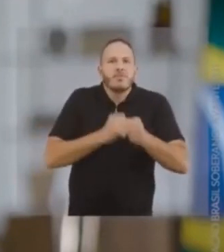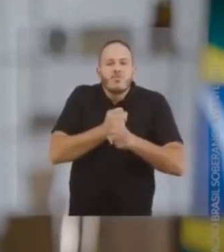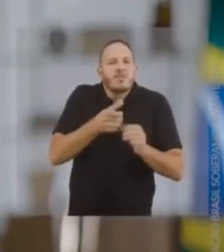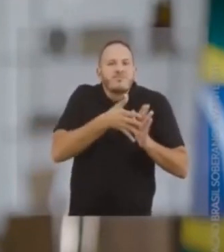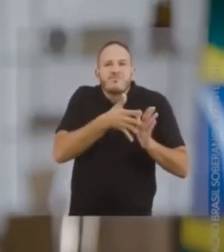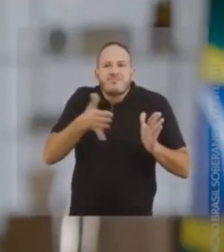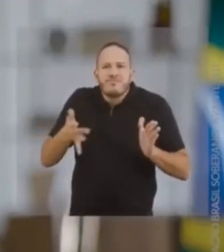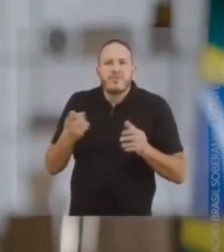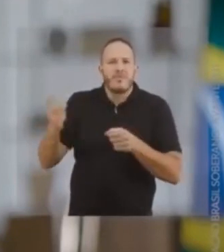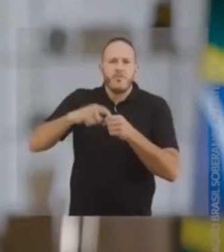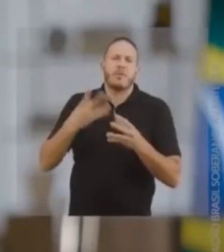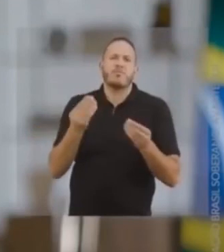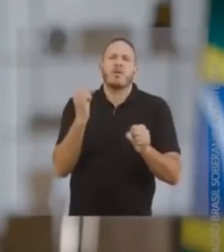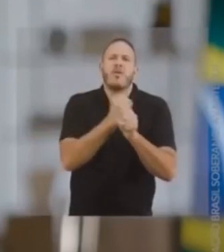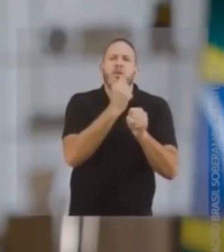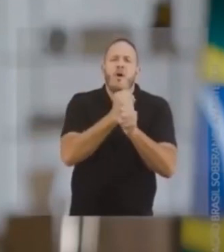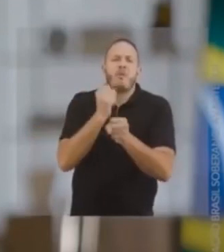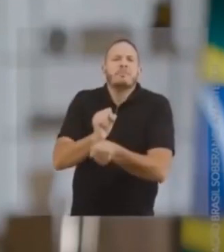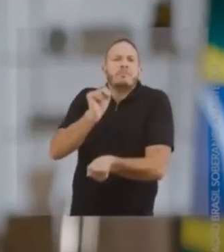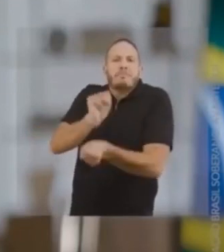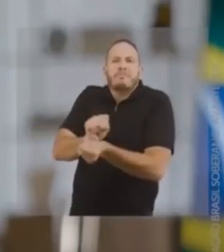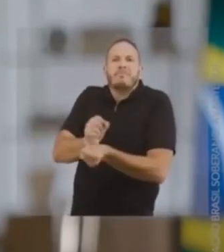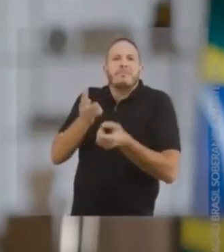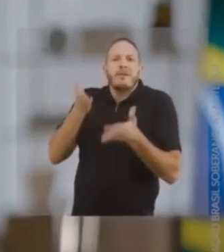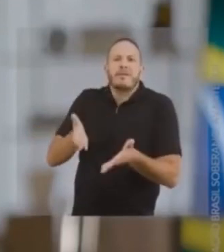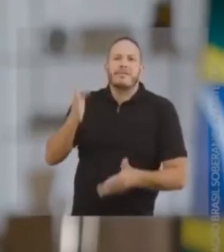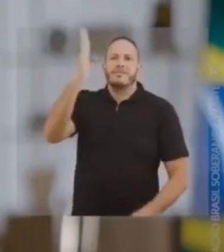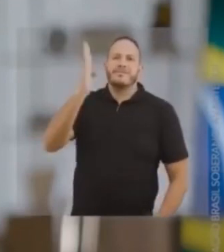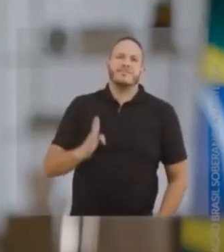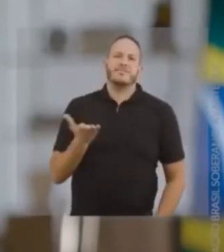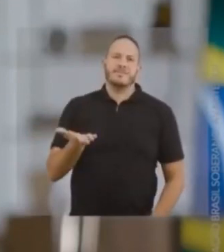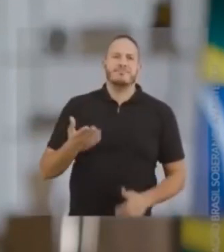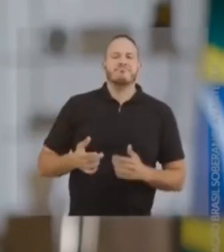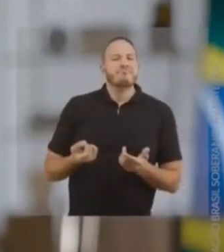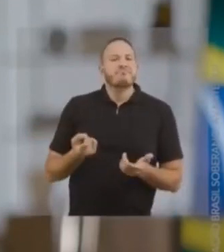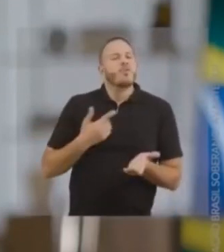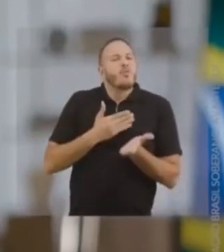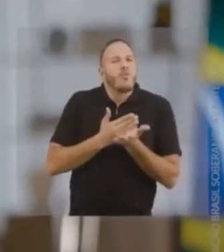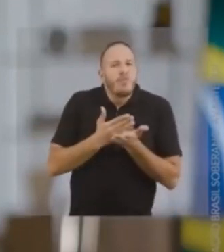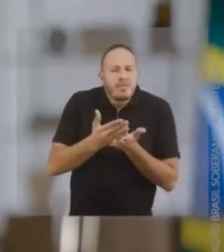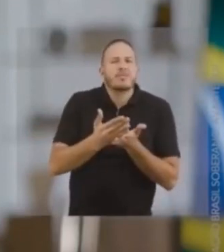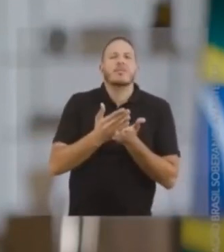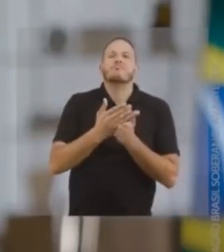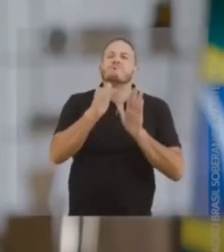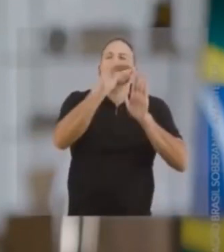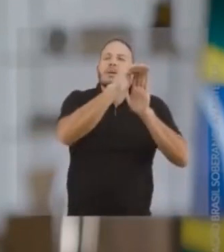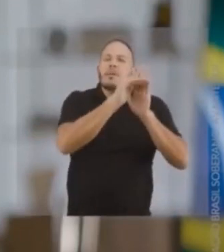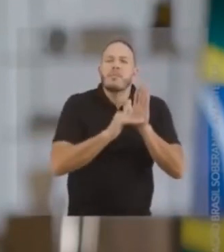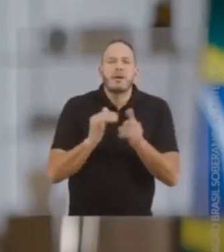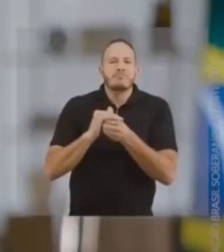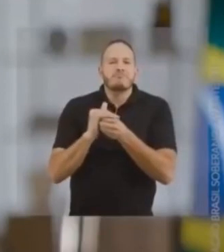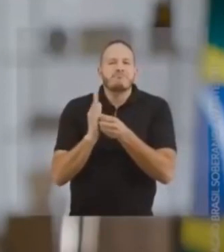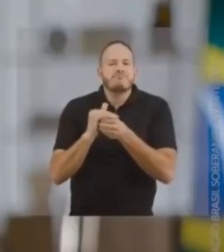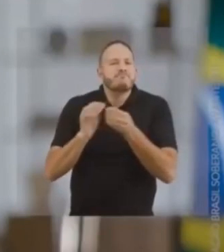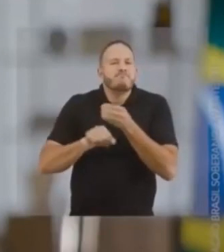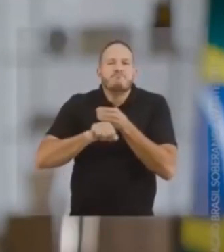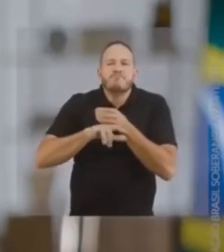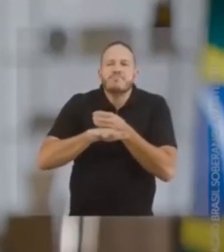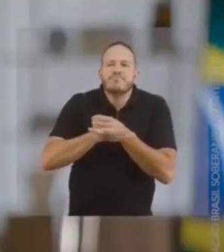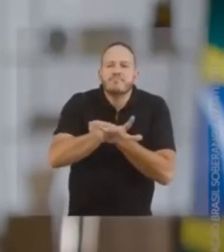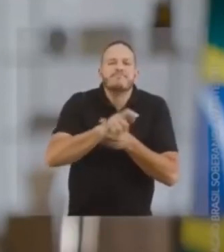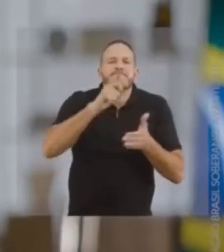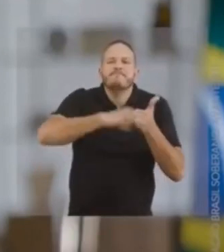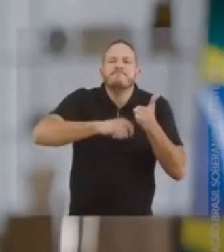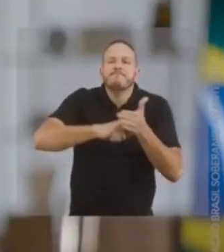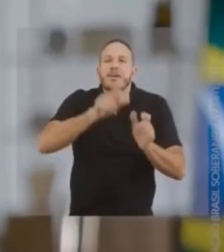ano. Reativar milhares de obras públicas que estão paradas em todo o país. Iniciar um grande programa de saneamento básico,